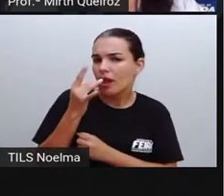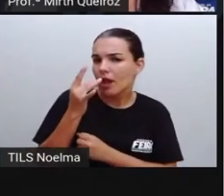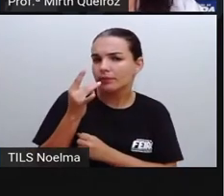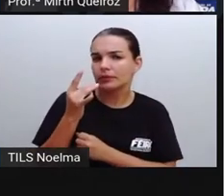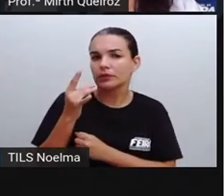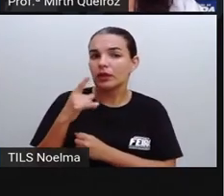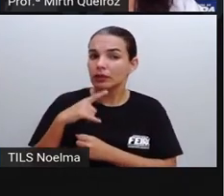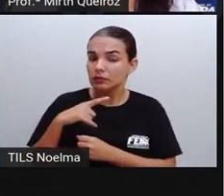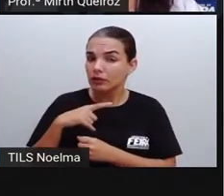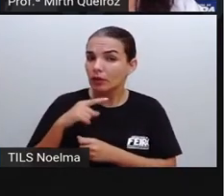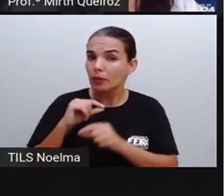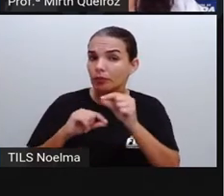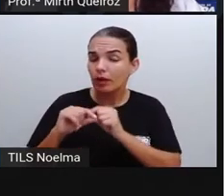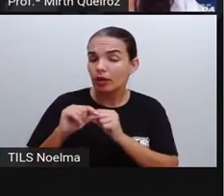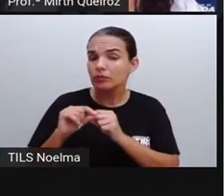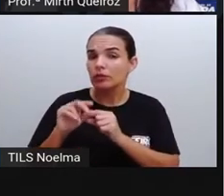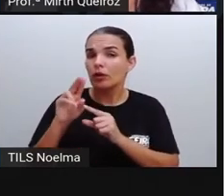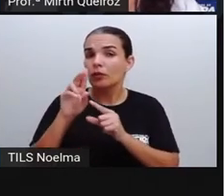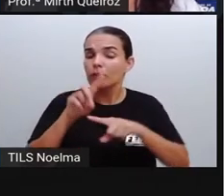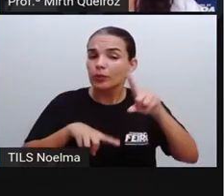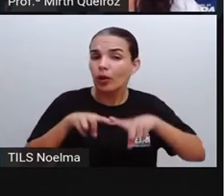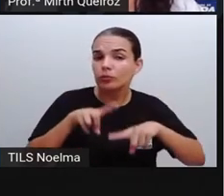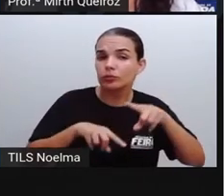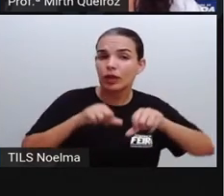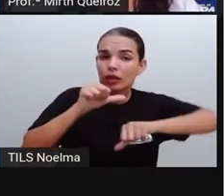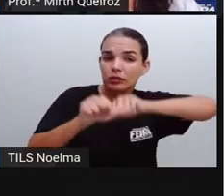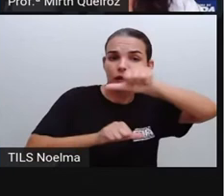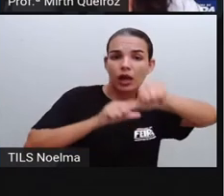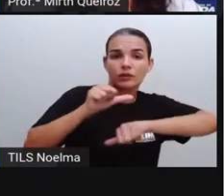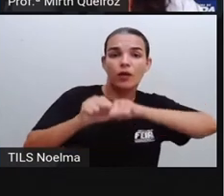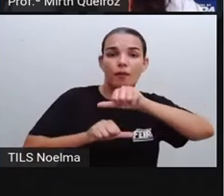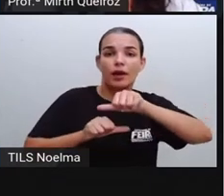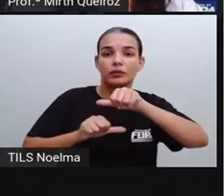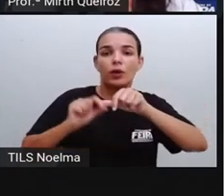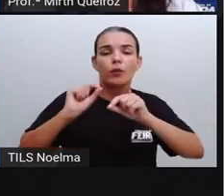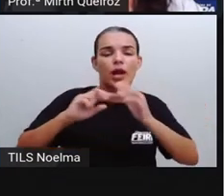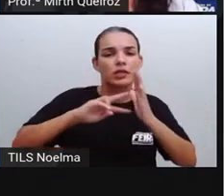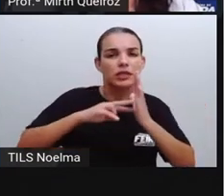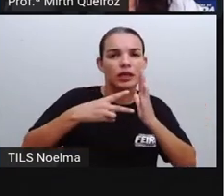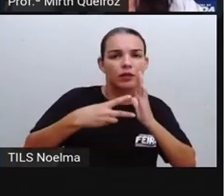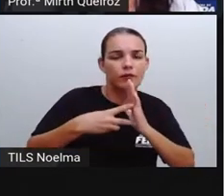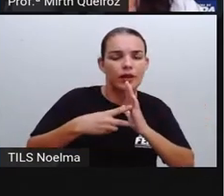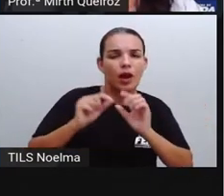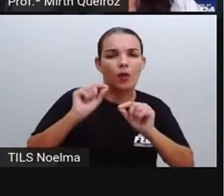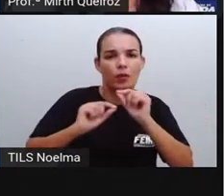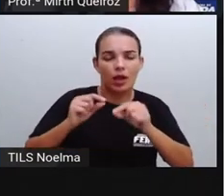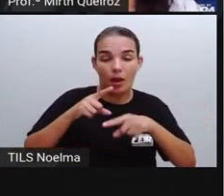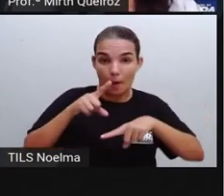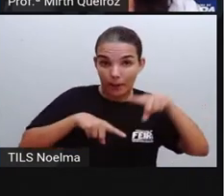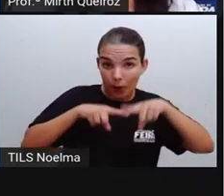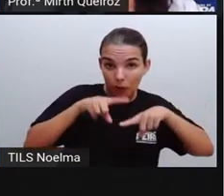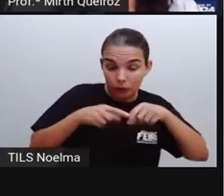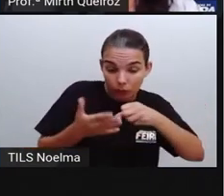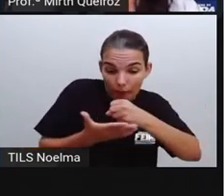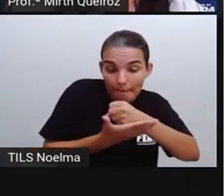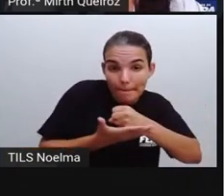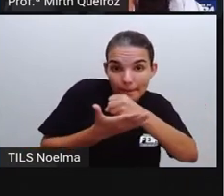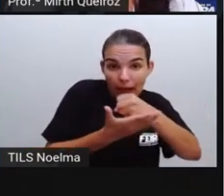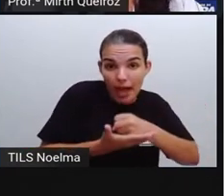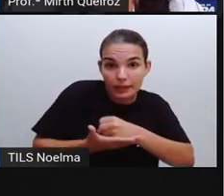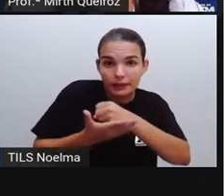um produto que foi transformado. Isso significa que um material base, no caso do lápis à madeira,